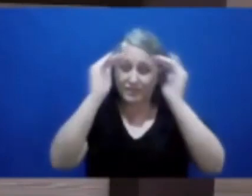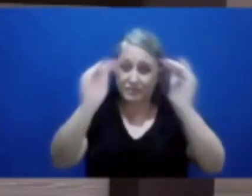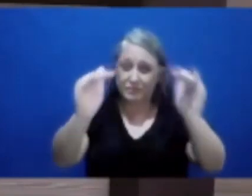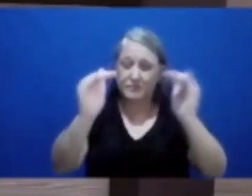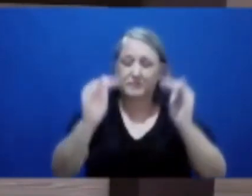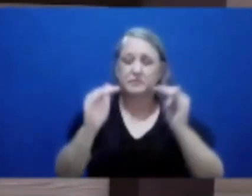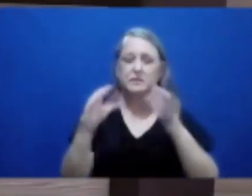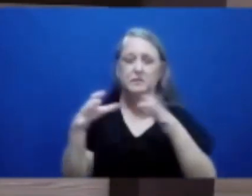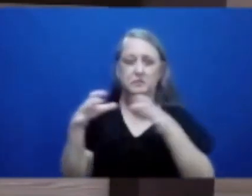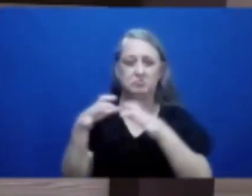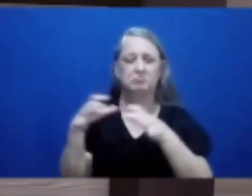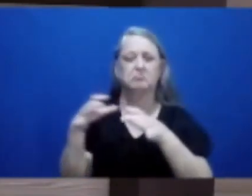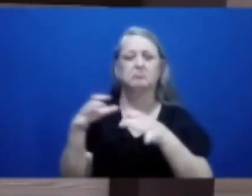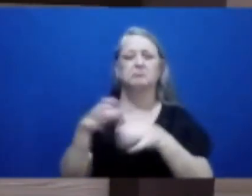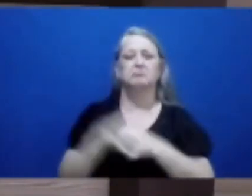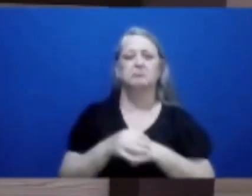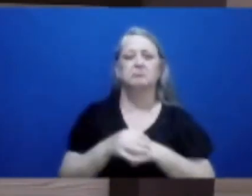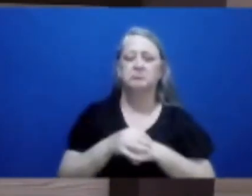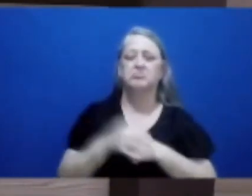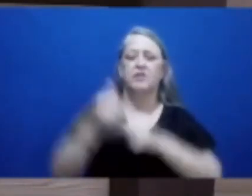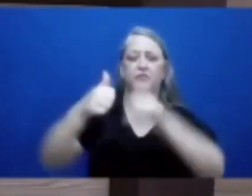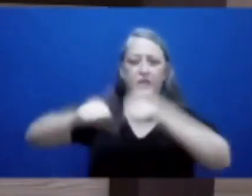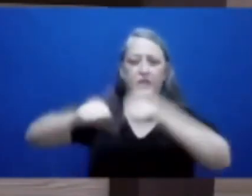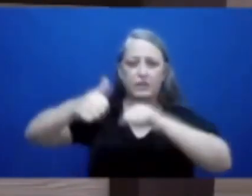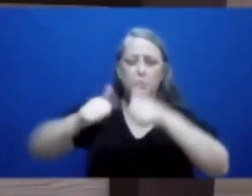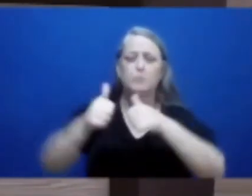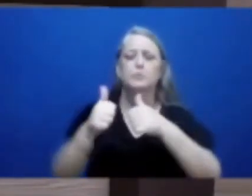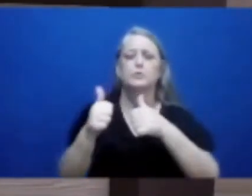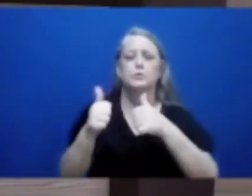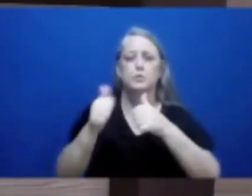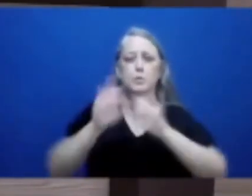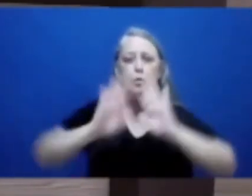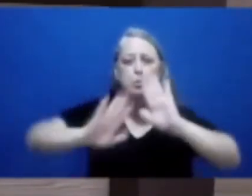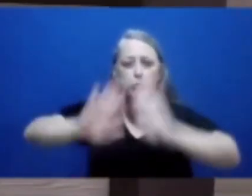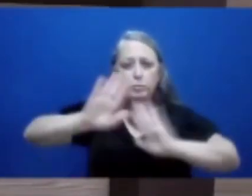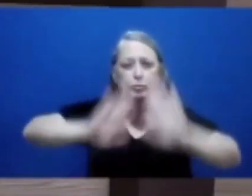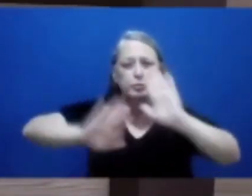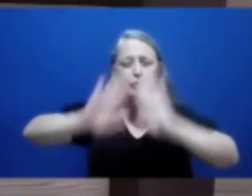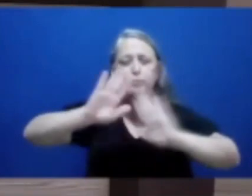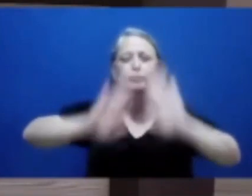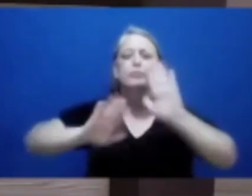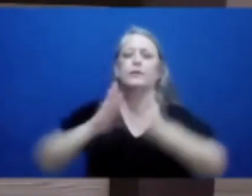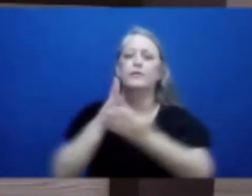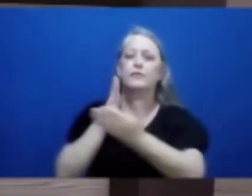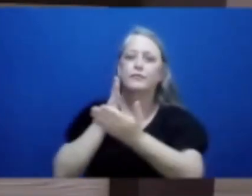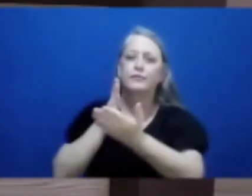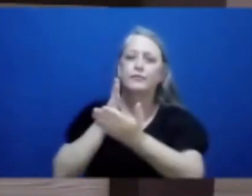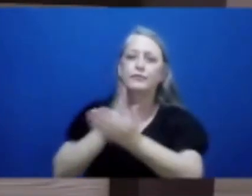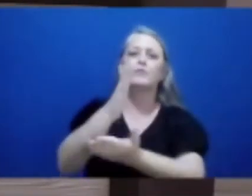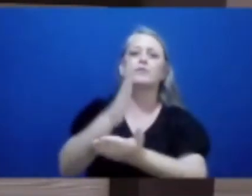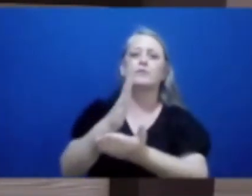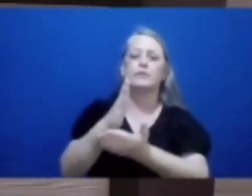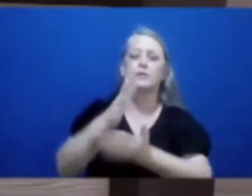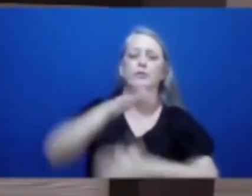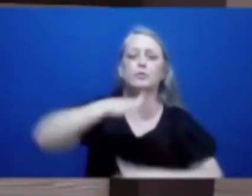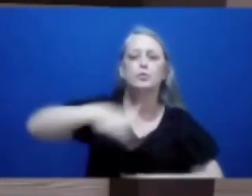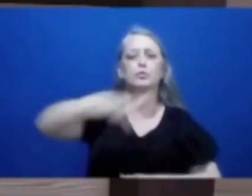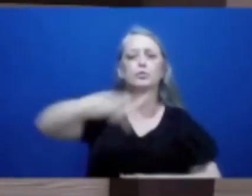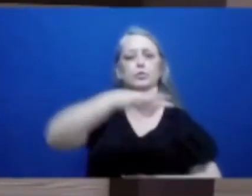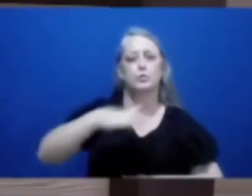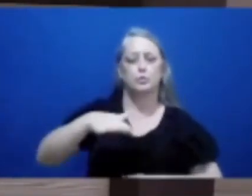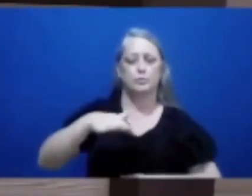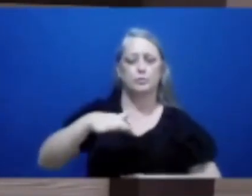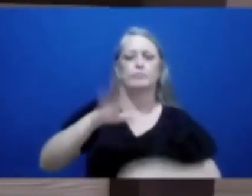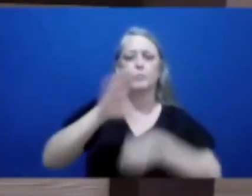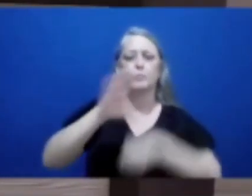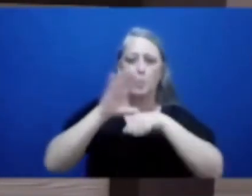cuidado avaliou o projeto. O projeto foi aprovado por constitucionalidade absoluta, passou